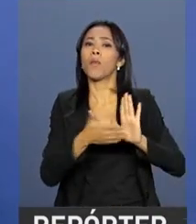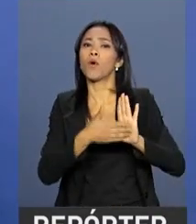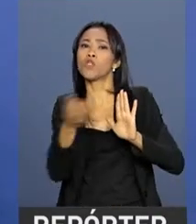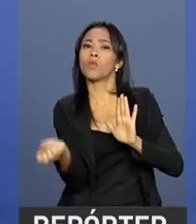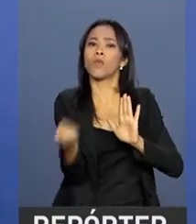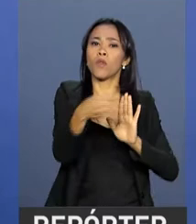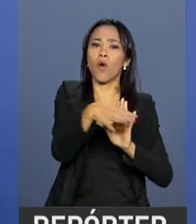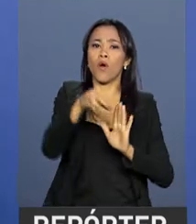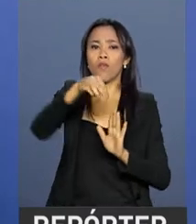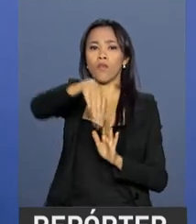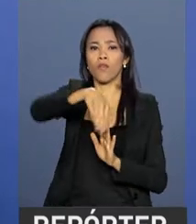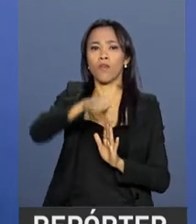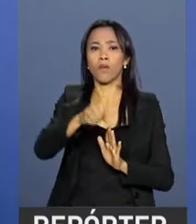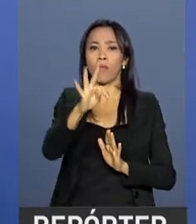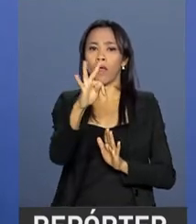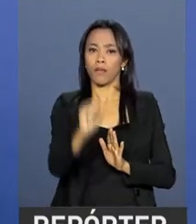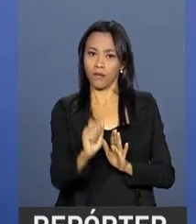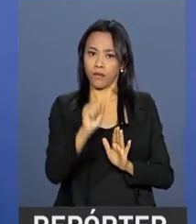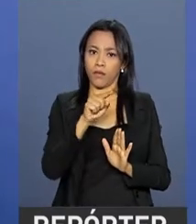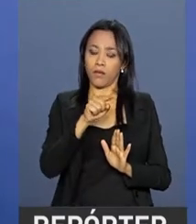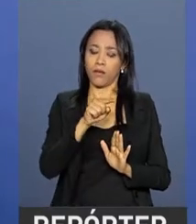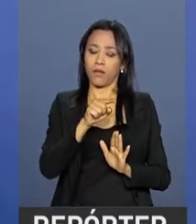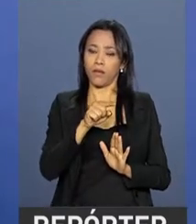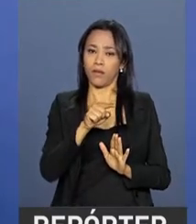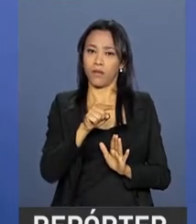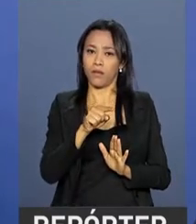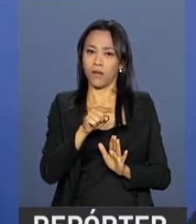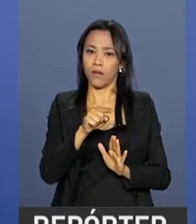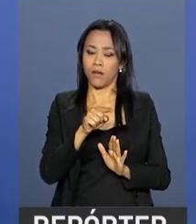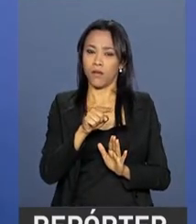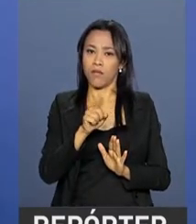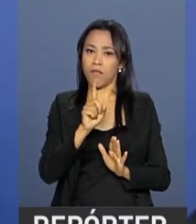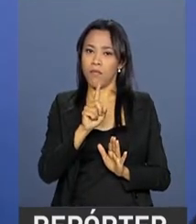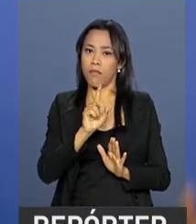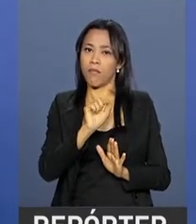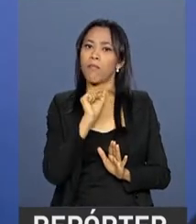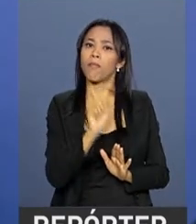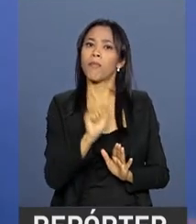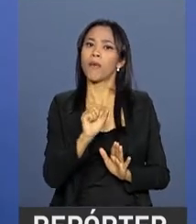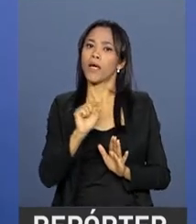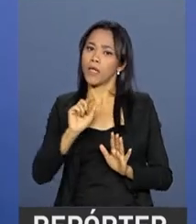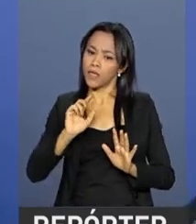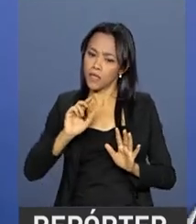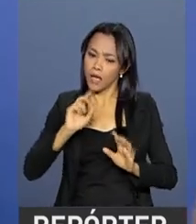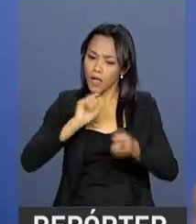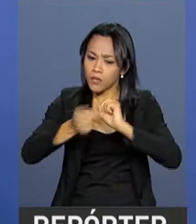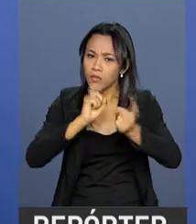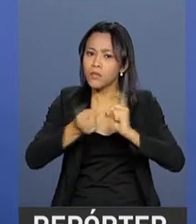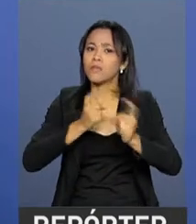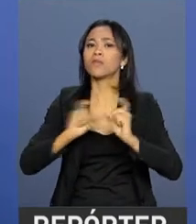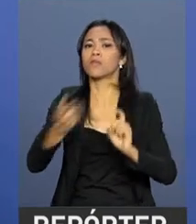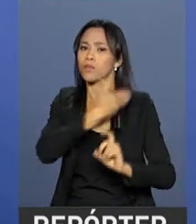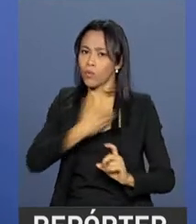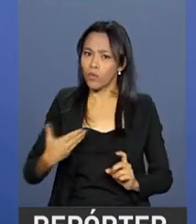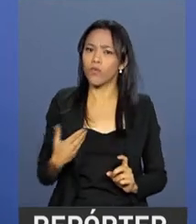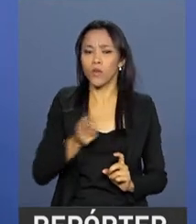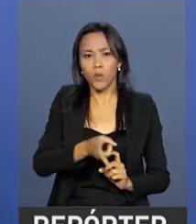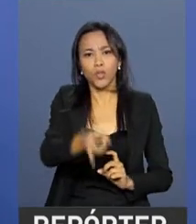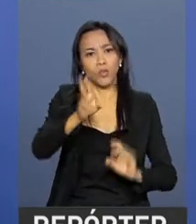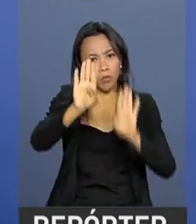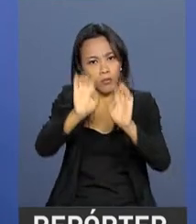permitirá, certamente, um melhor funcionamento do governo, da máquina pública, a continuação dos